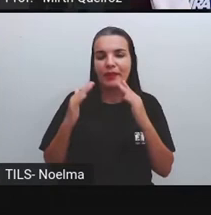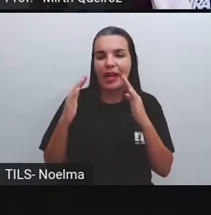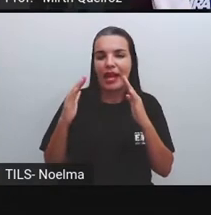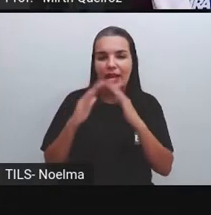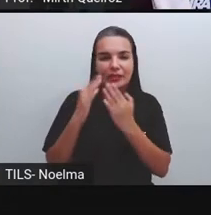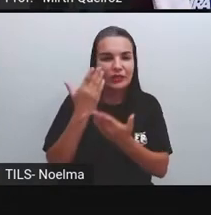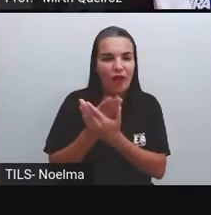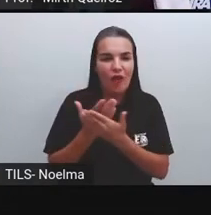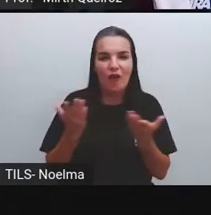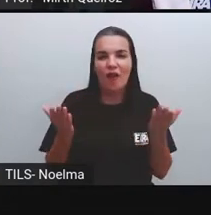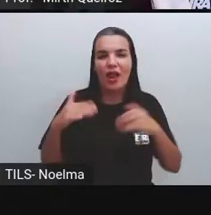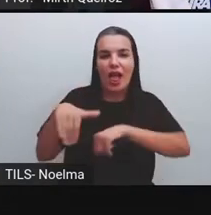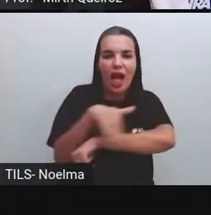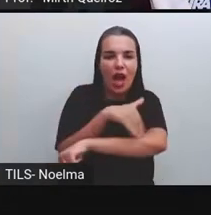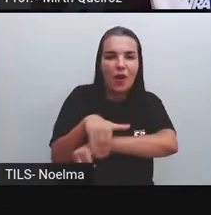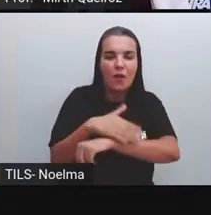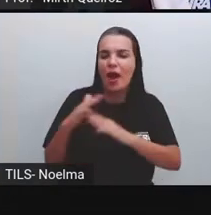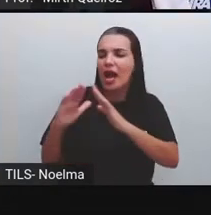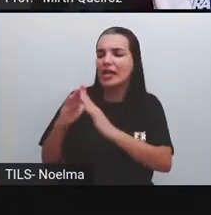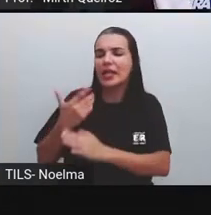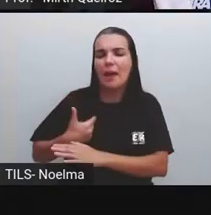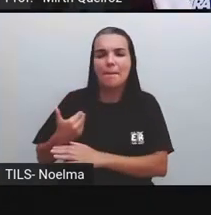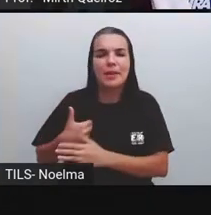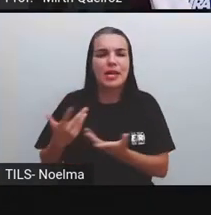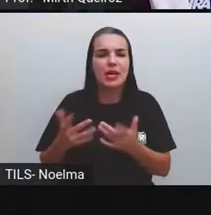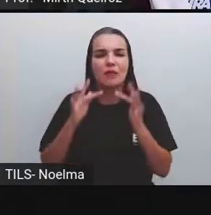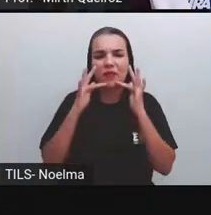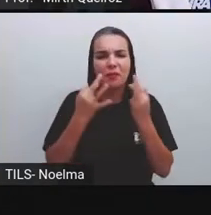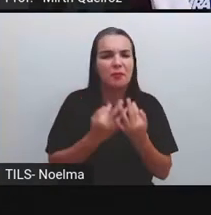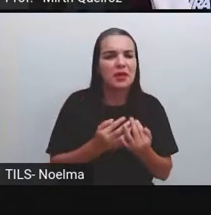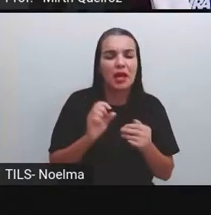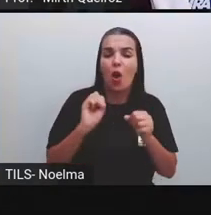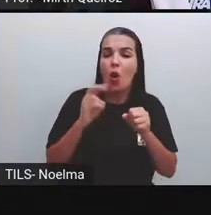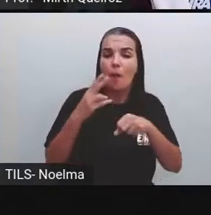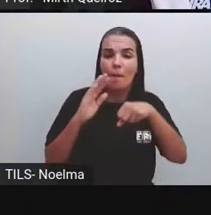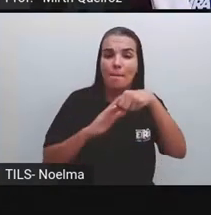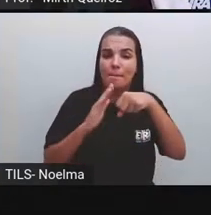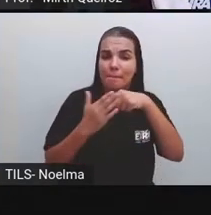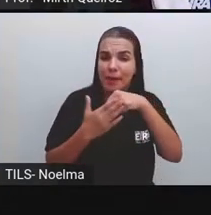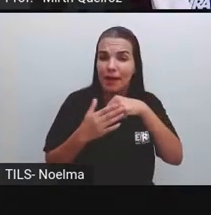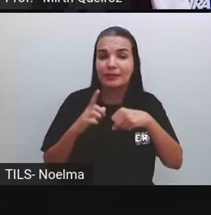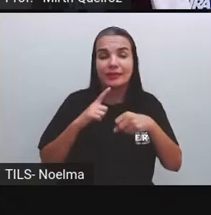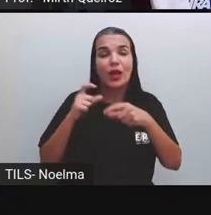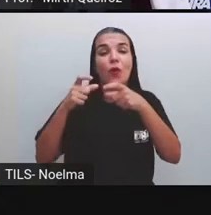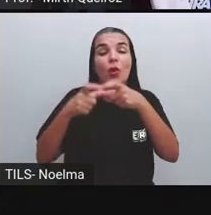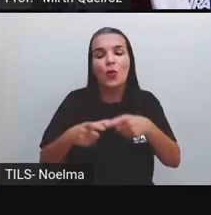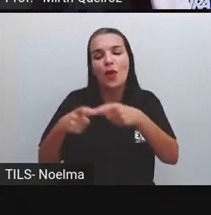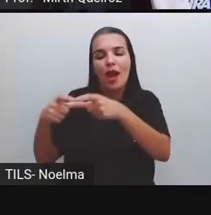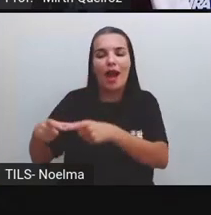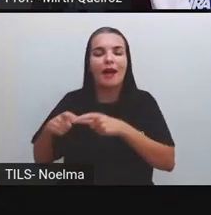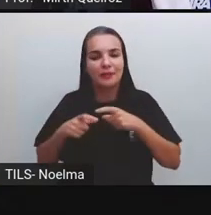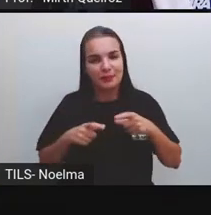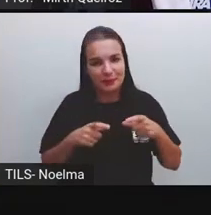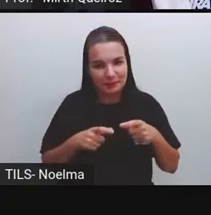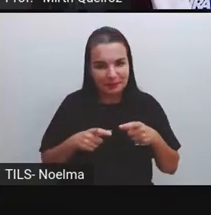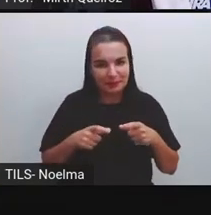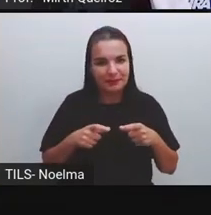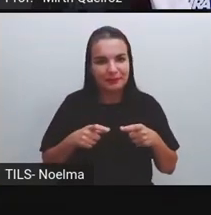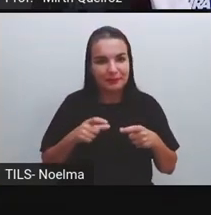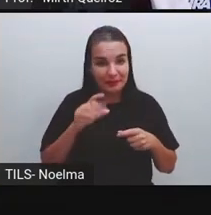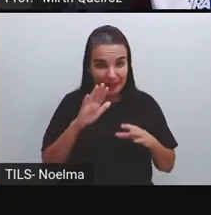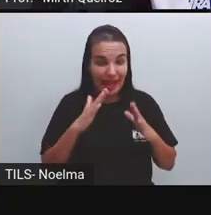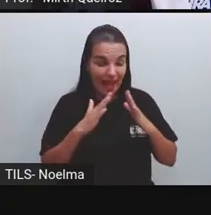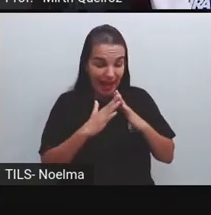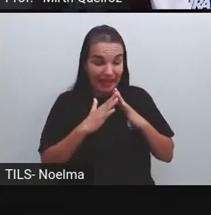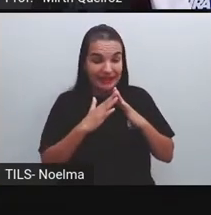rua, a casa de um amigo, de um parente, o bairro, são alguns dos exemplos de lugares, certo? A casa é um